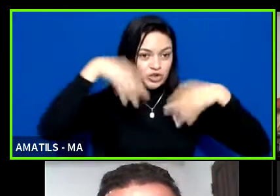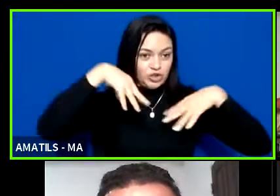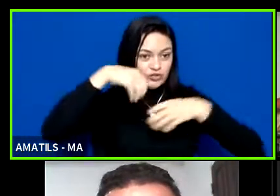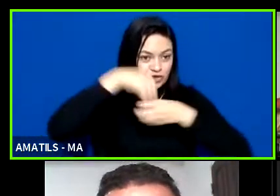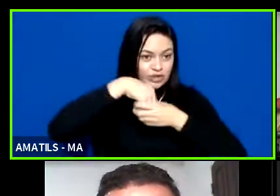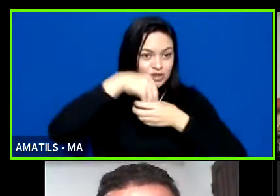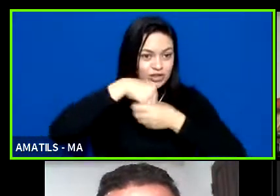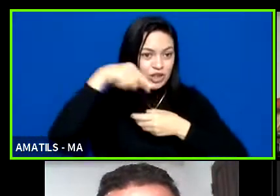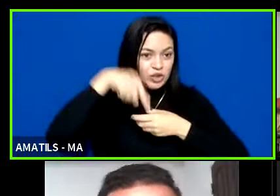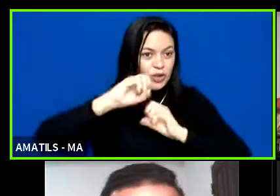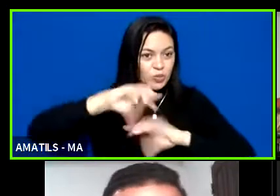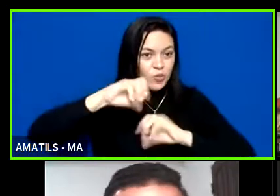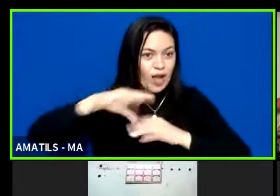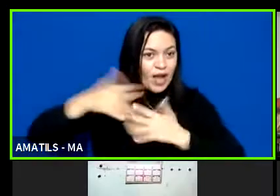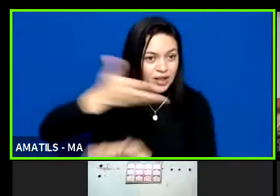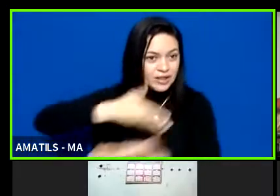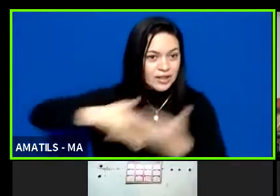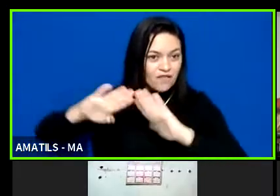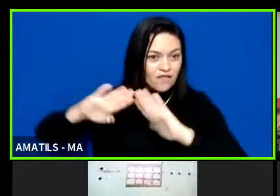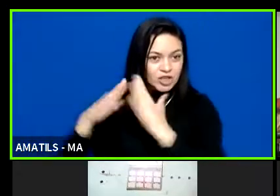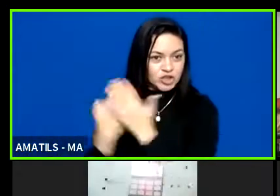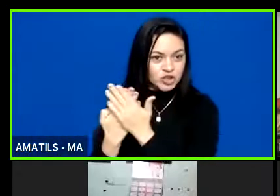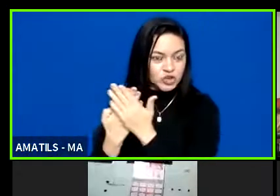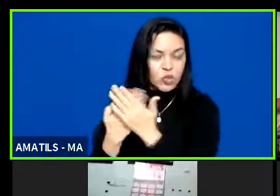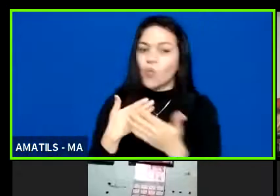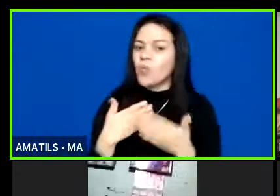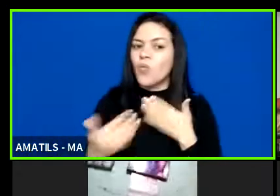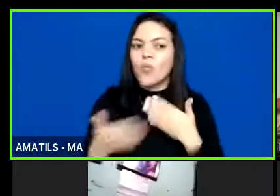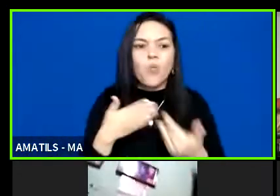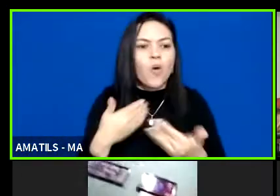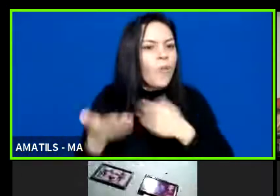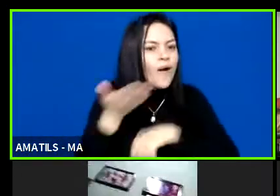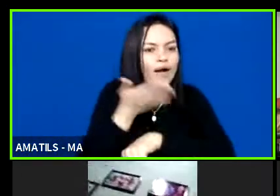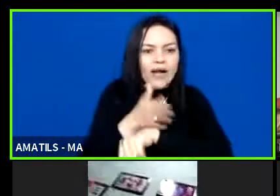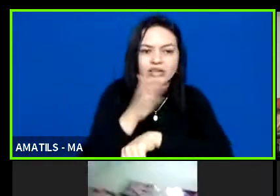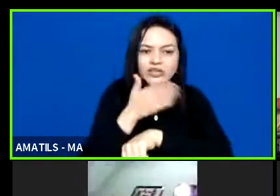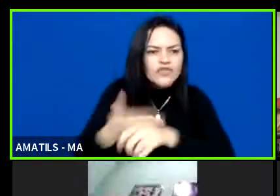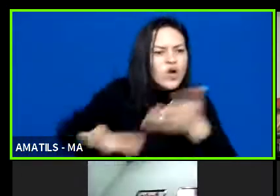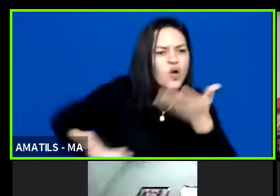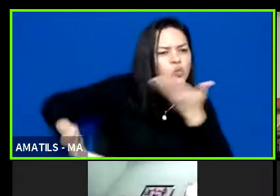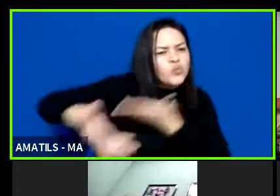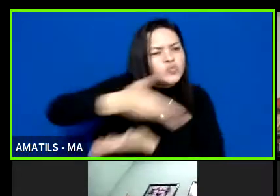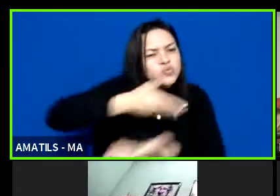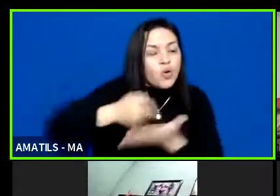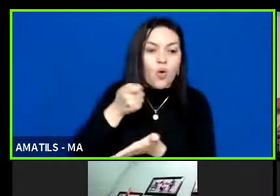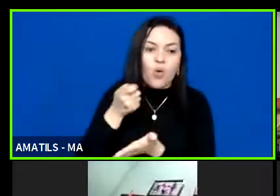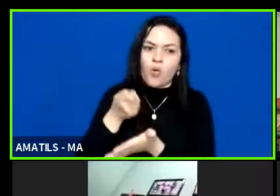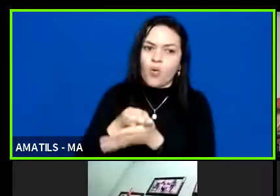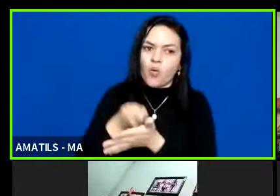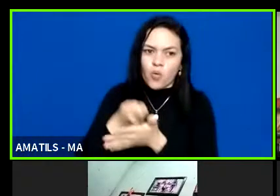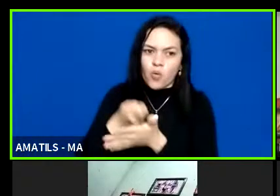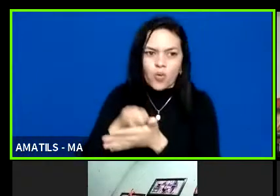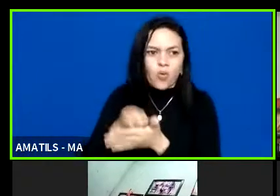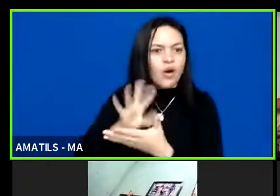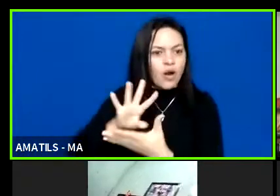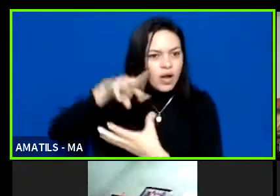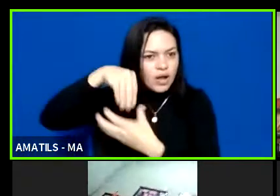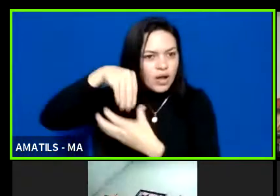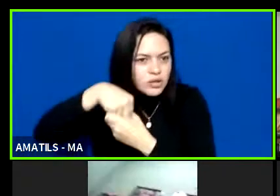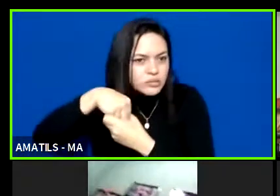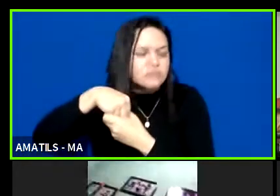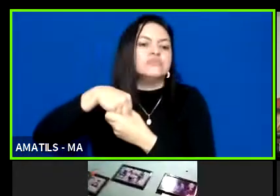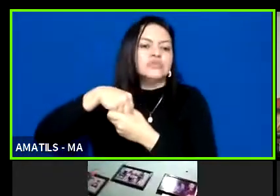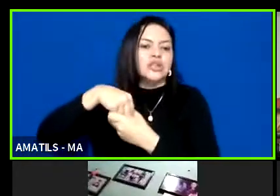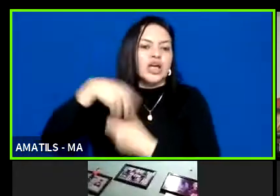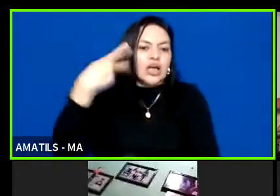envolver a escola. Qualquer atividade que envolva, obrigatoriamente, a condição de ser